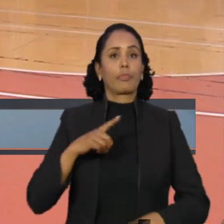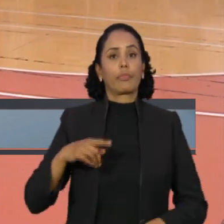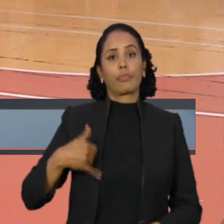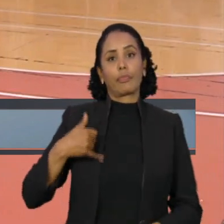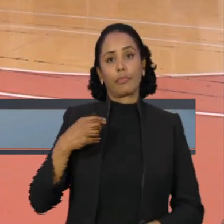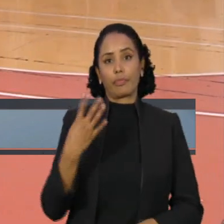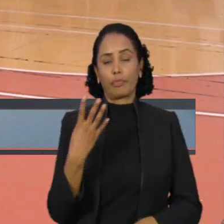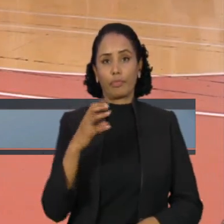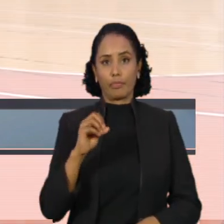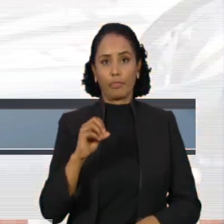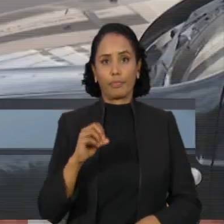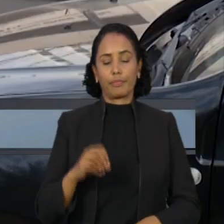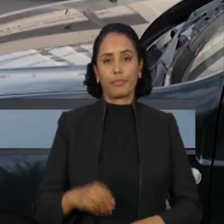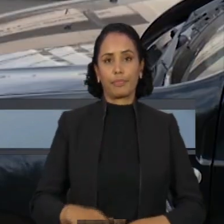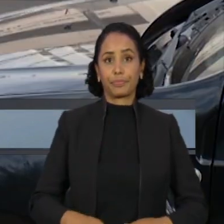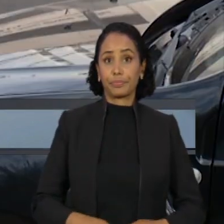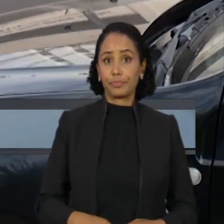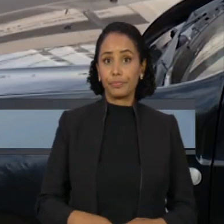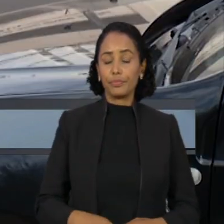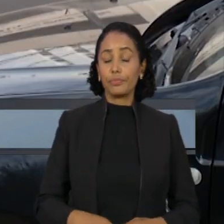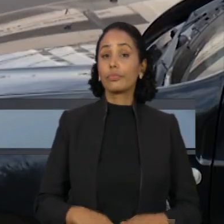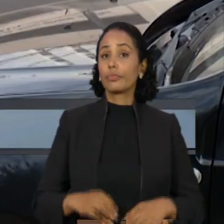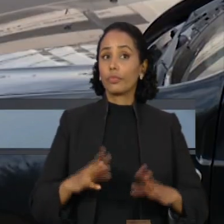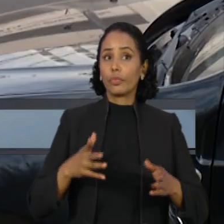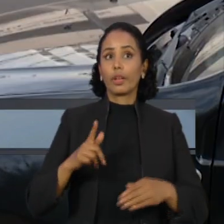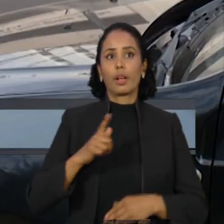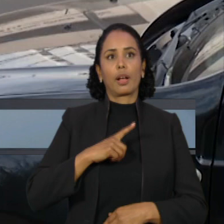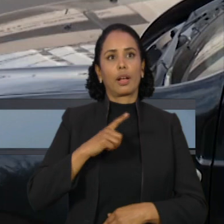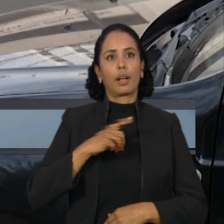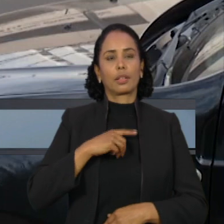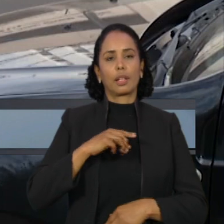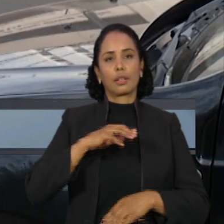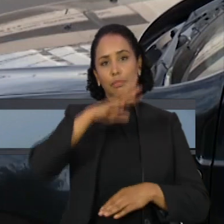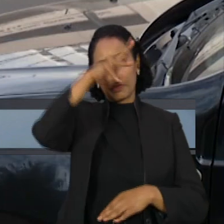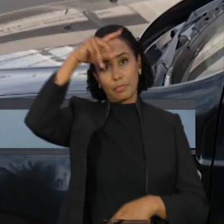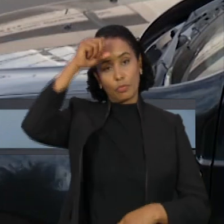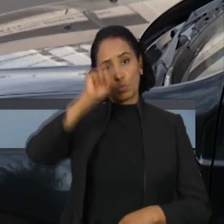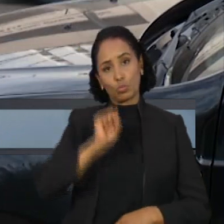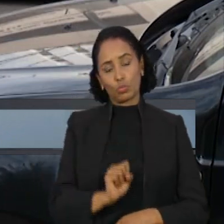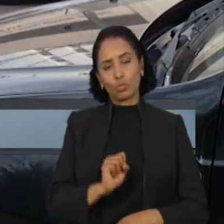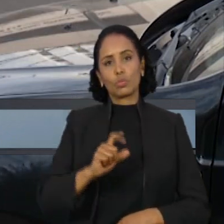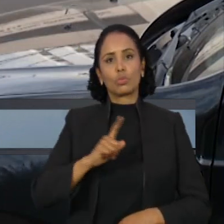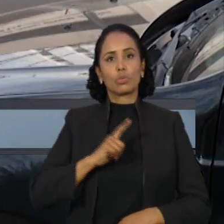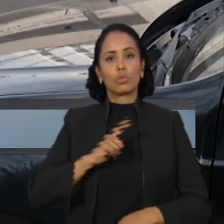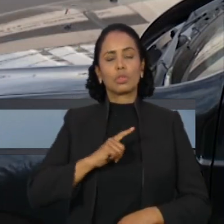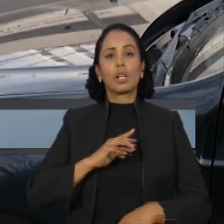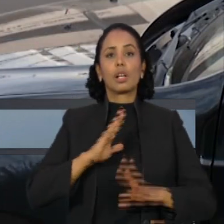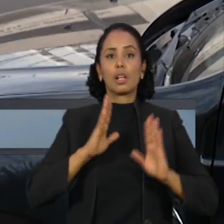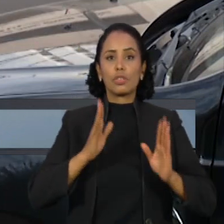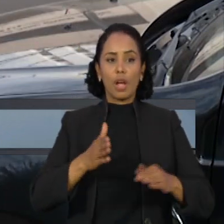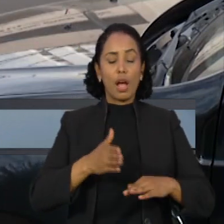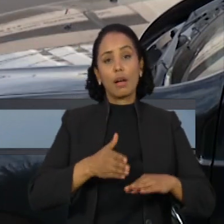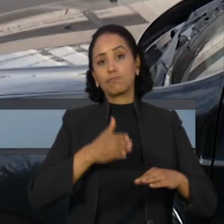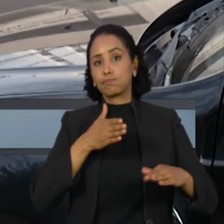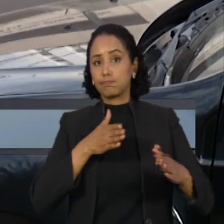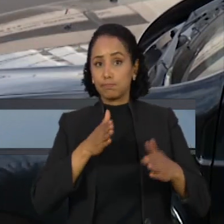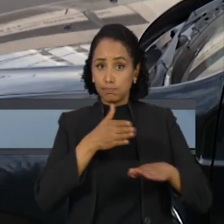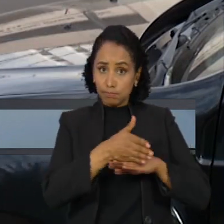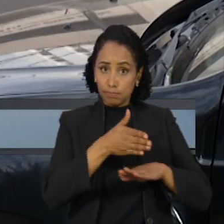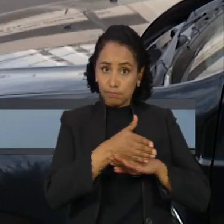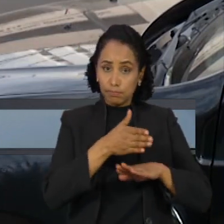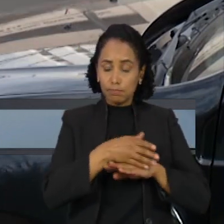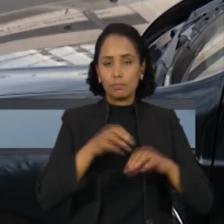Timon, Liana Paiva. Em Mato Grosso do Sul, a população já tem acesso à justiça utilizando as vantagens do